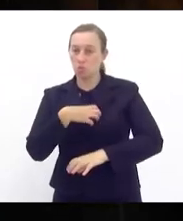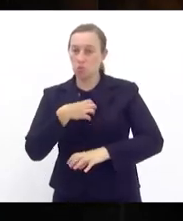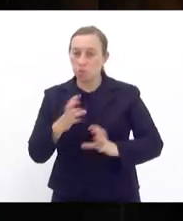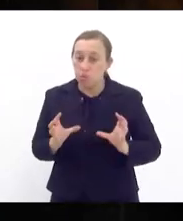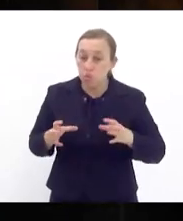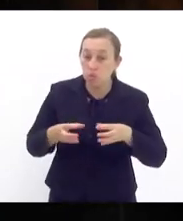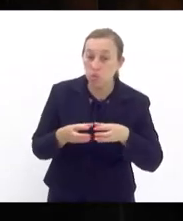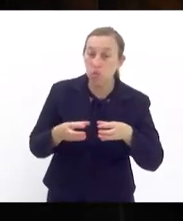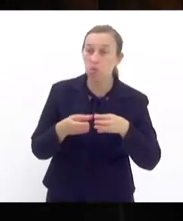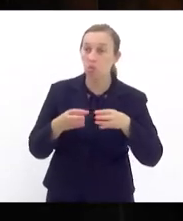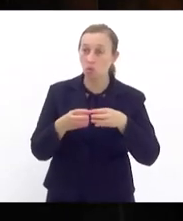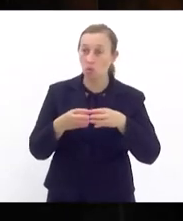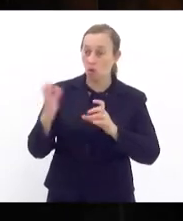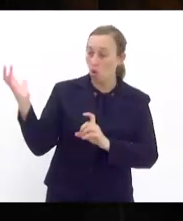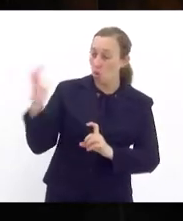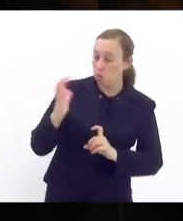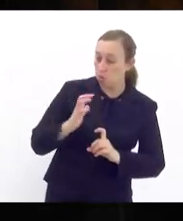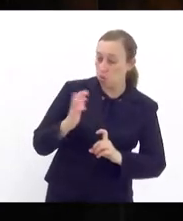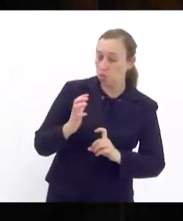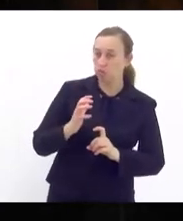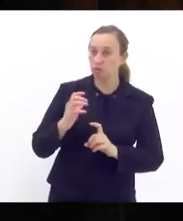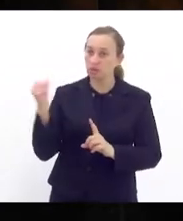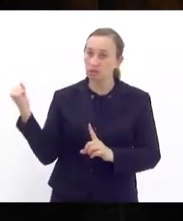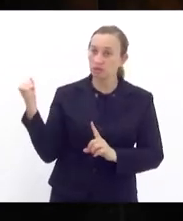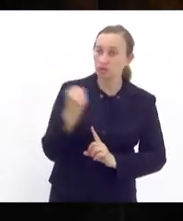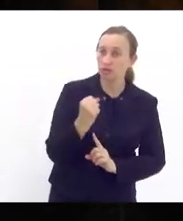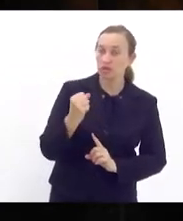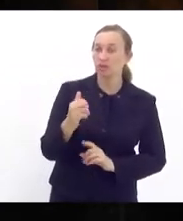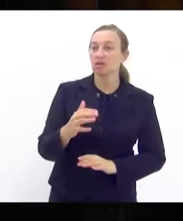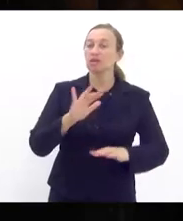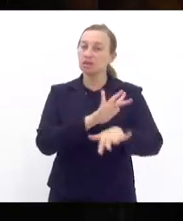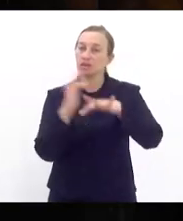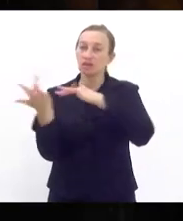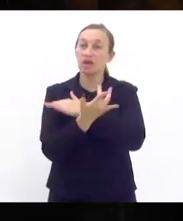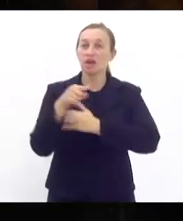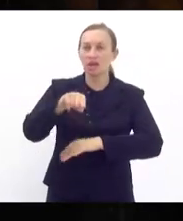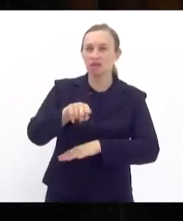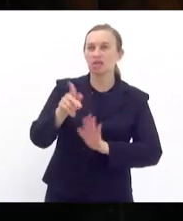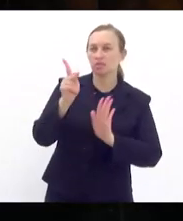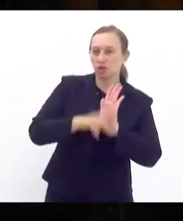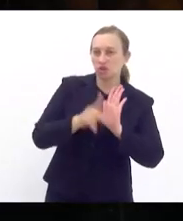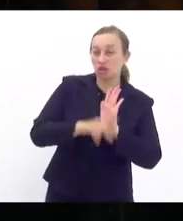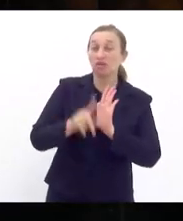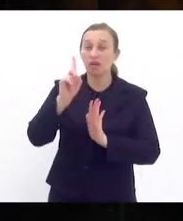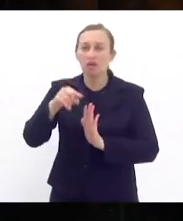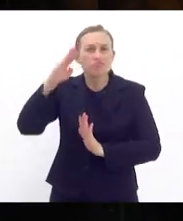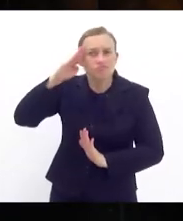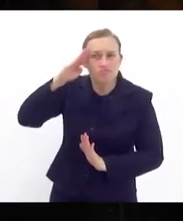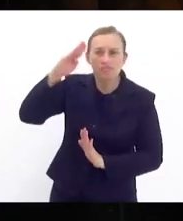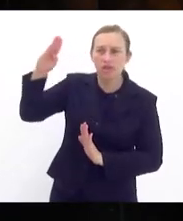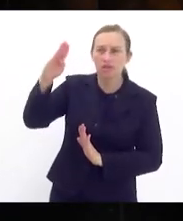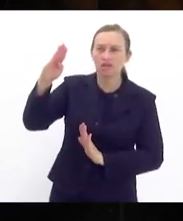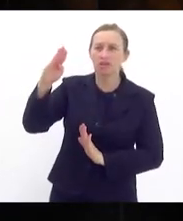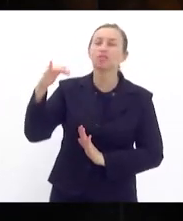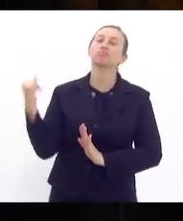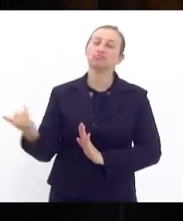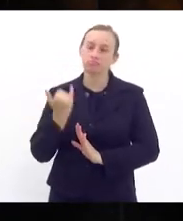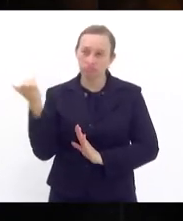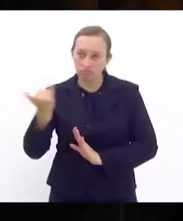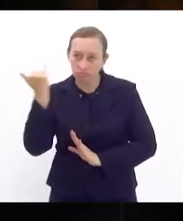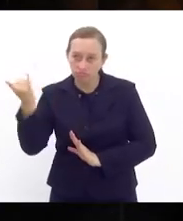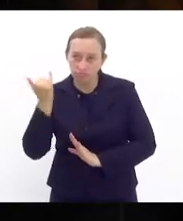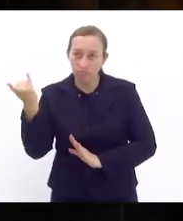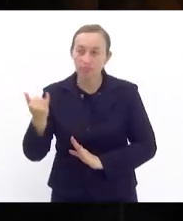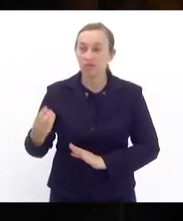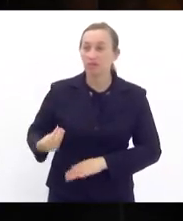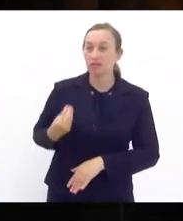intimidação e de ameaça nas redes sociais então esse projeto é um projeto fundamental e importante a gente